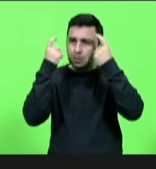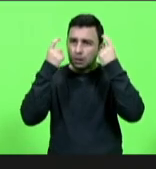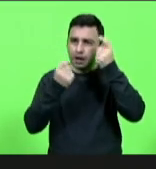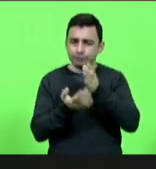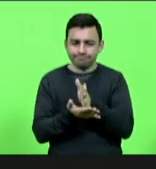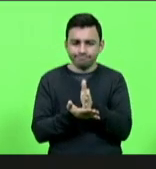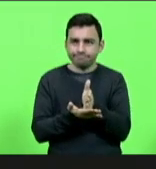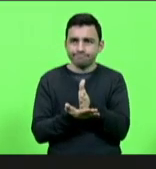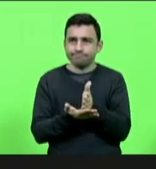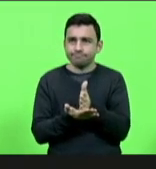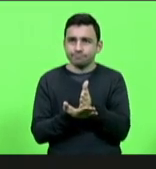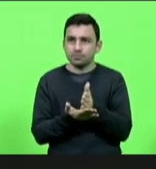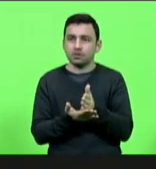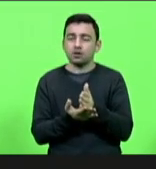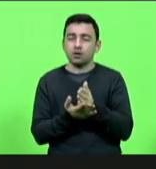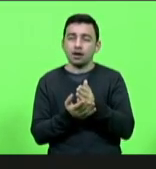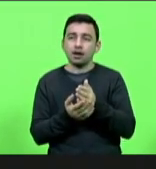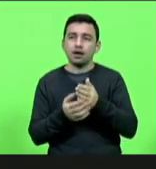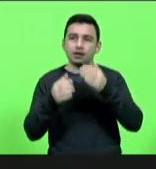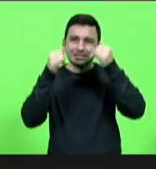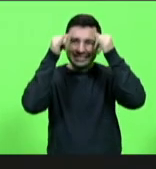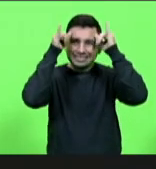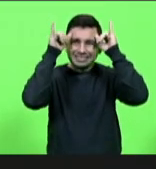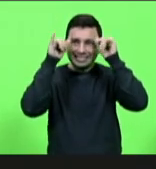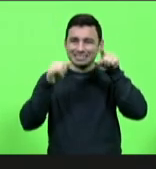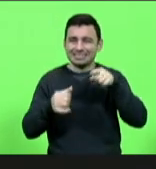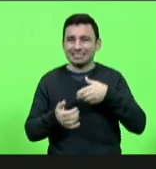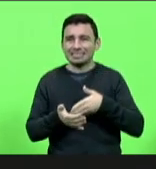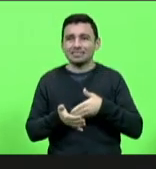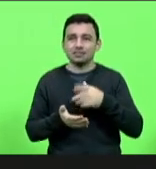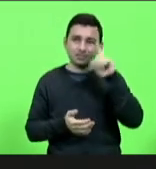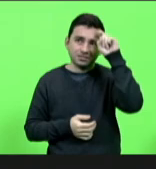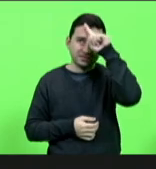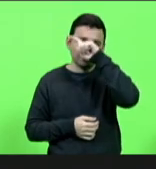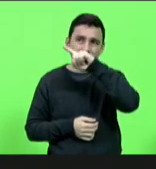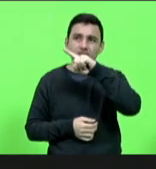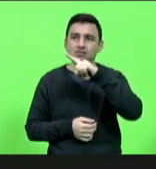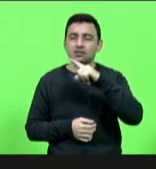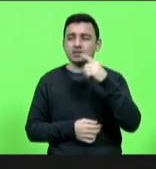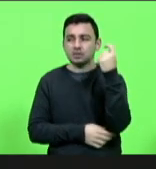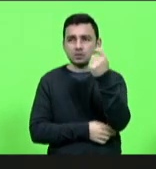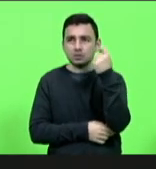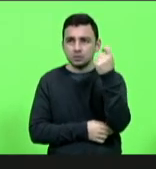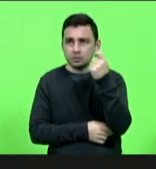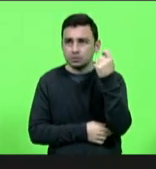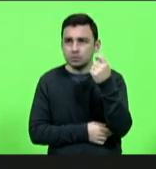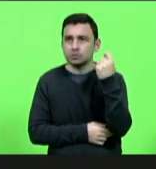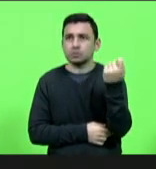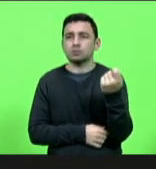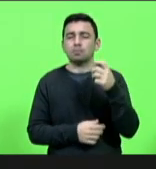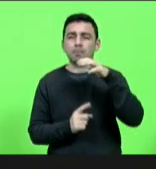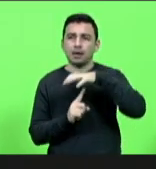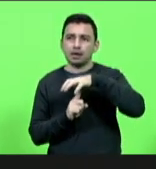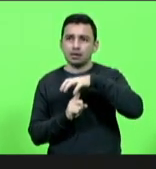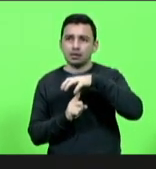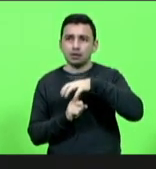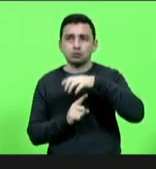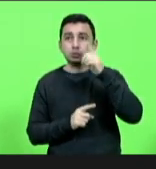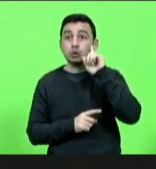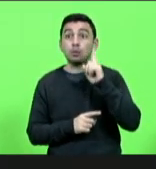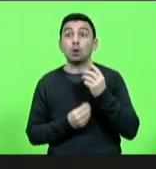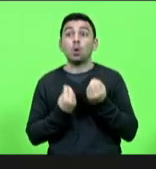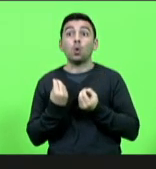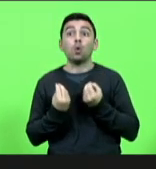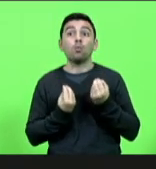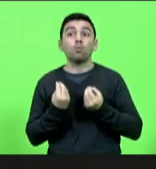aí o nosso gado tá lá brincado né gado do Rio Grande do Sul Paraná gente não sabe como que eles vão lidar com essas